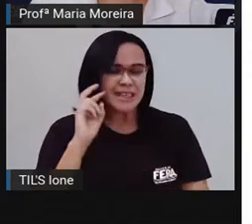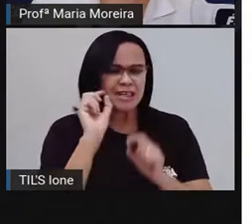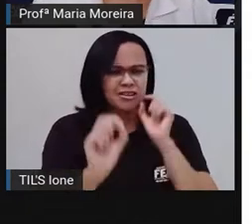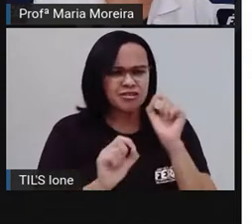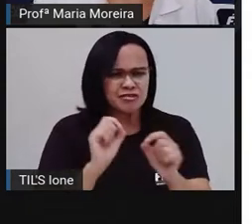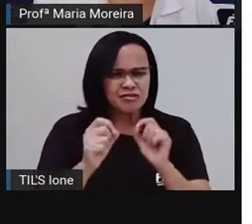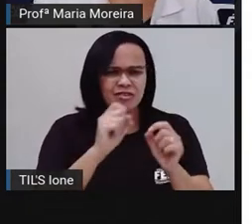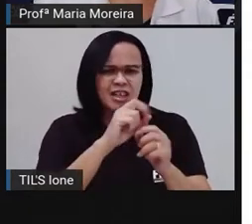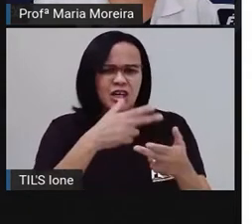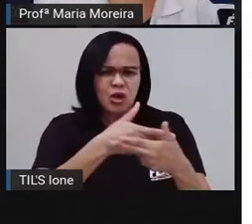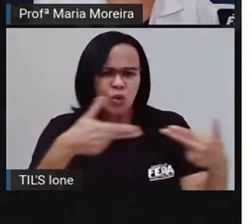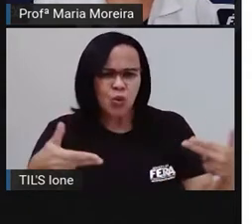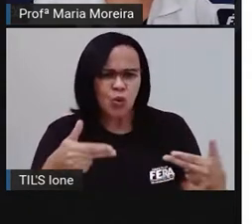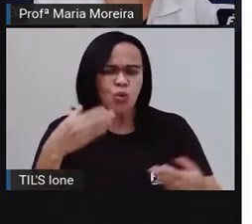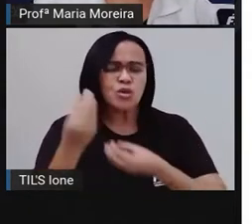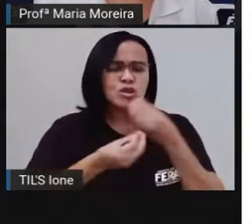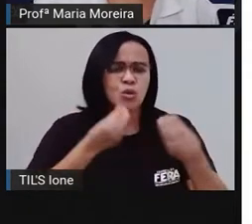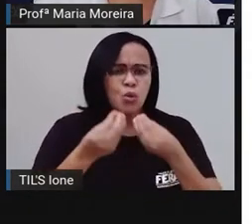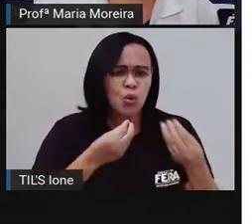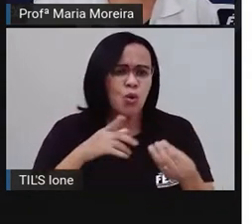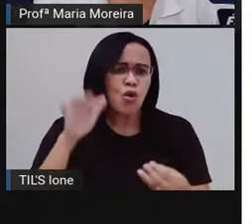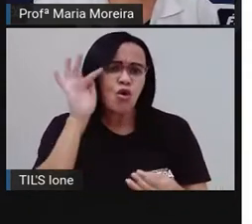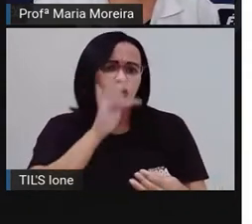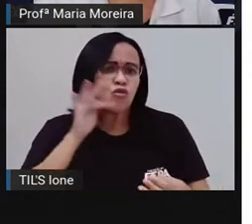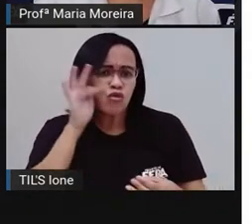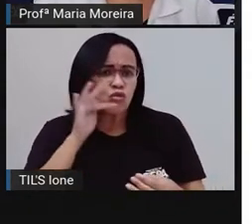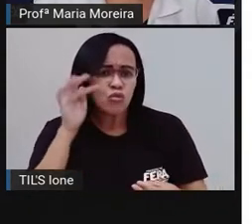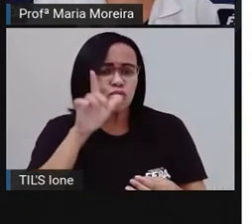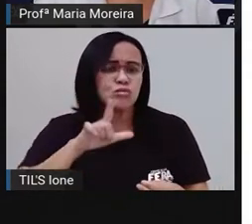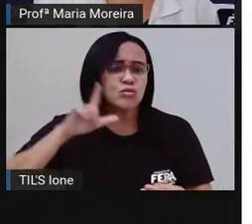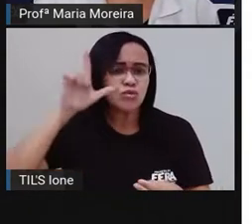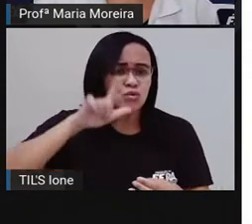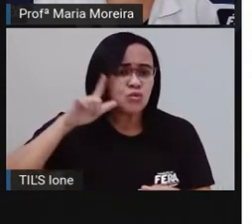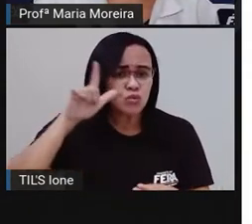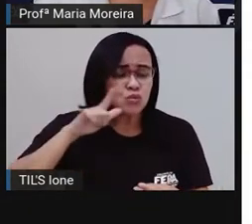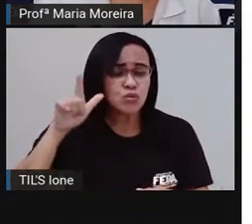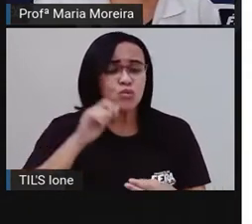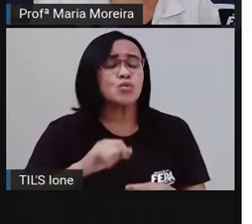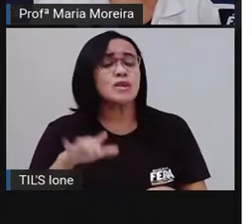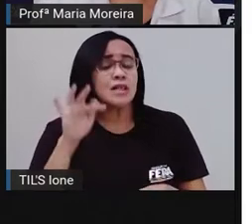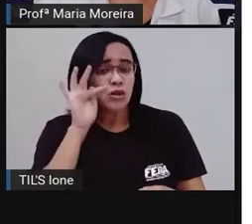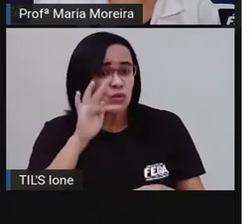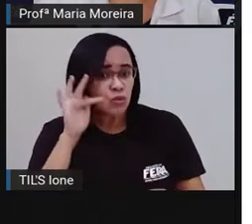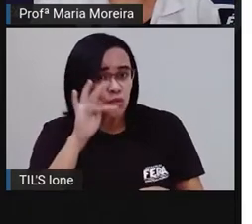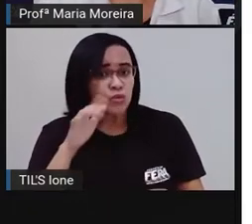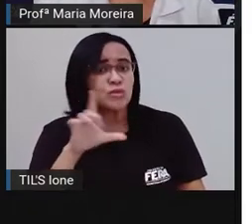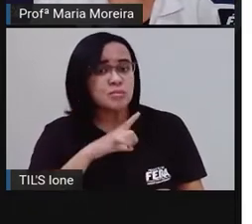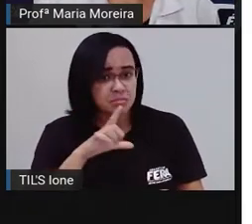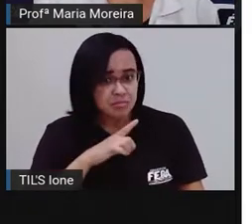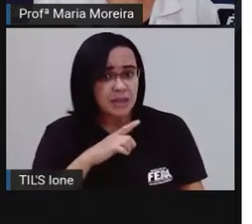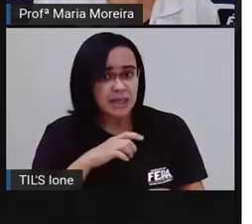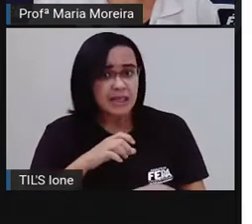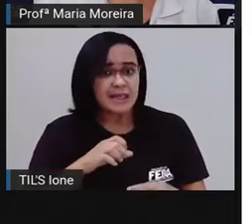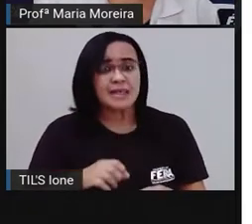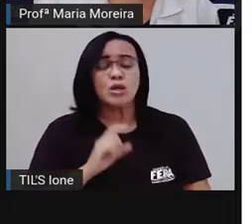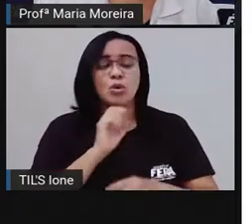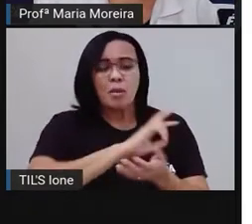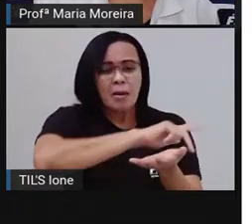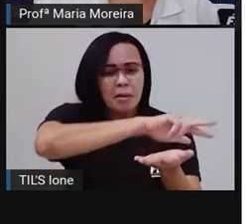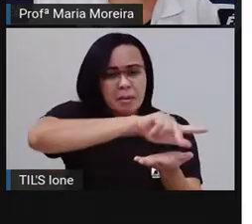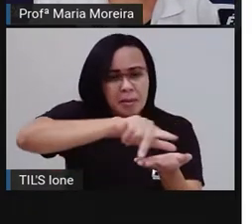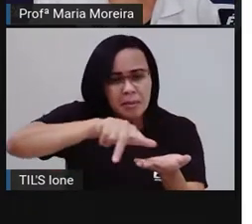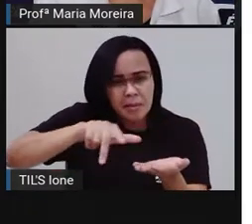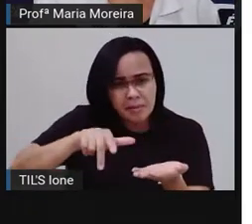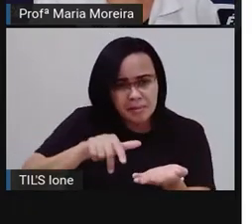como frutas, legumes, verduras e cereais. Bom, mas não